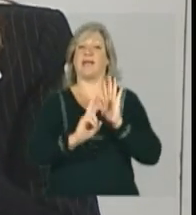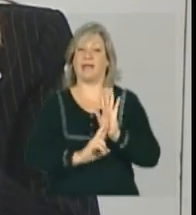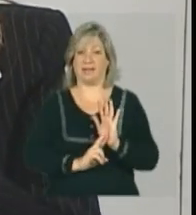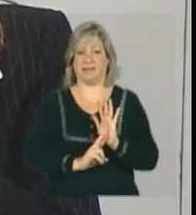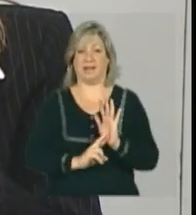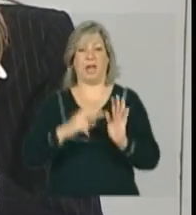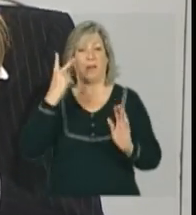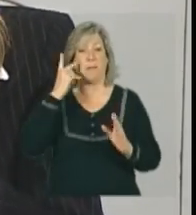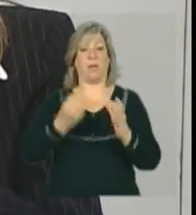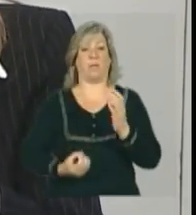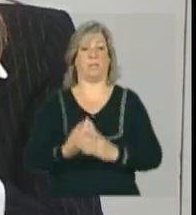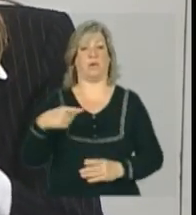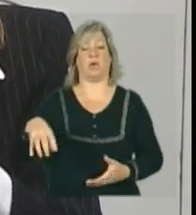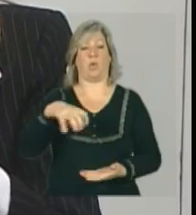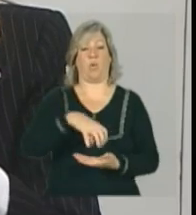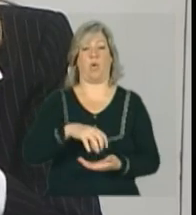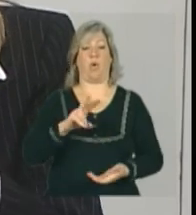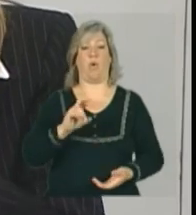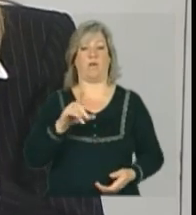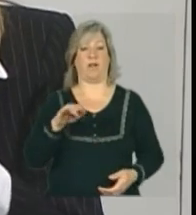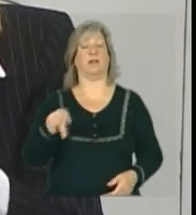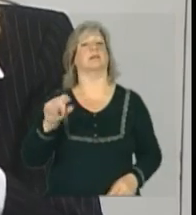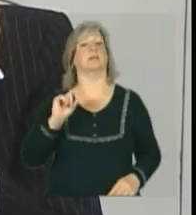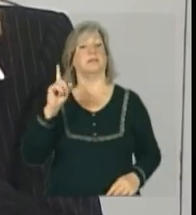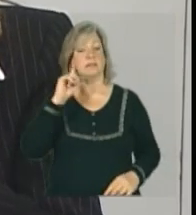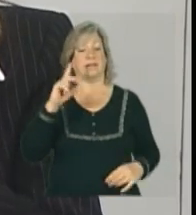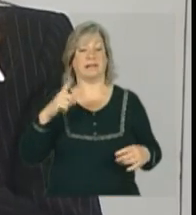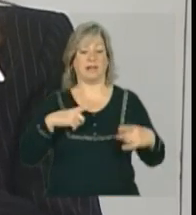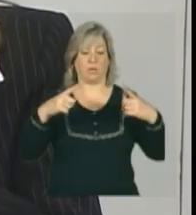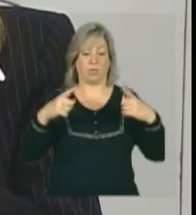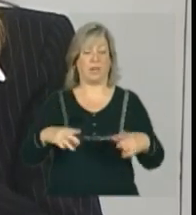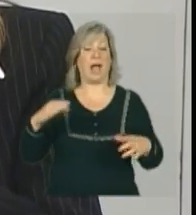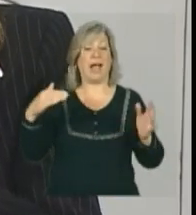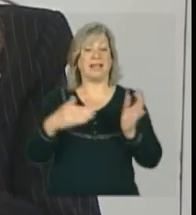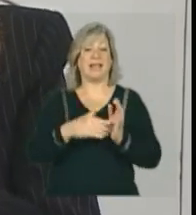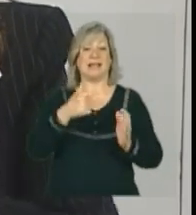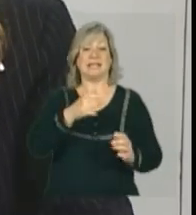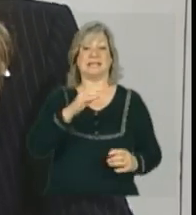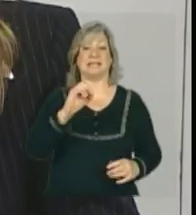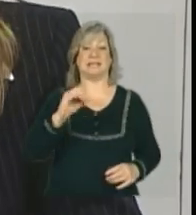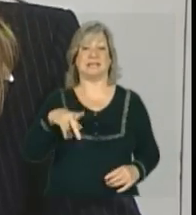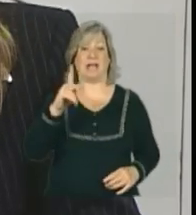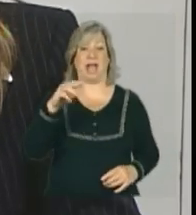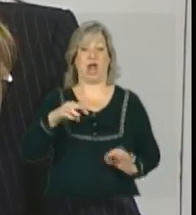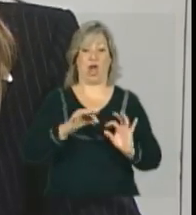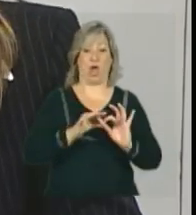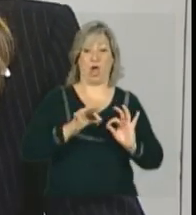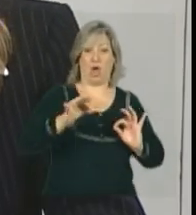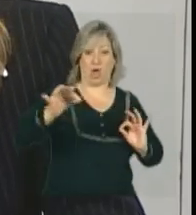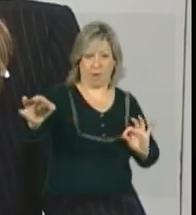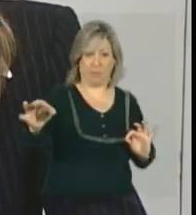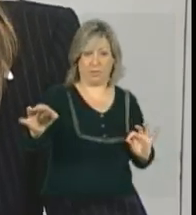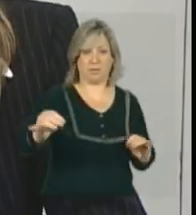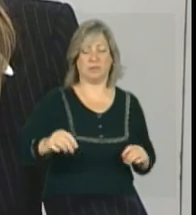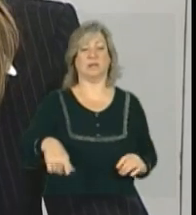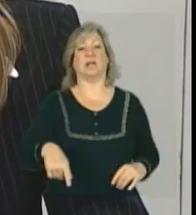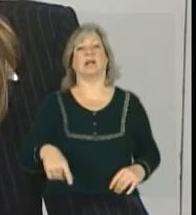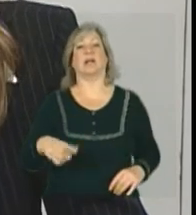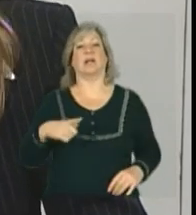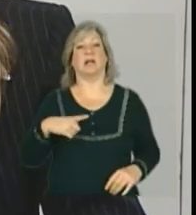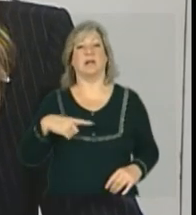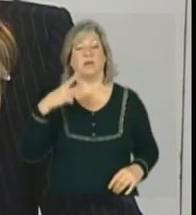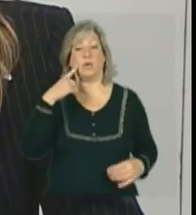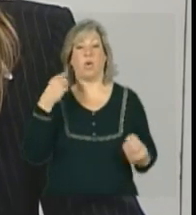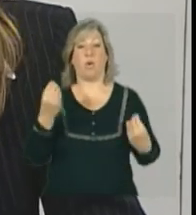territórios muito abrangentes, territórios de até 700 quilômetros quadrados. Para que, quando a equipe tiver